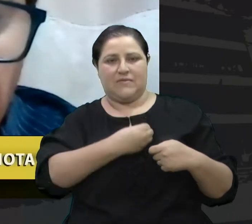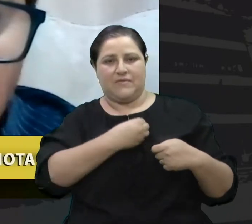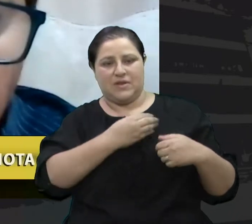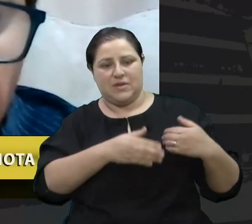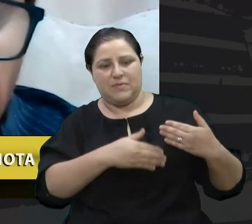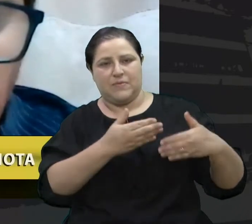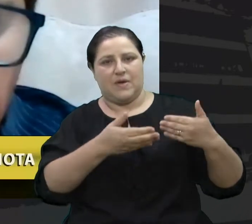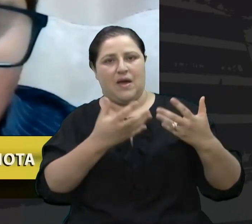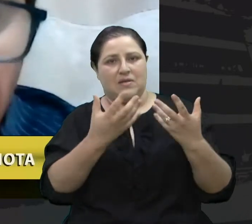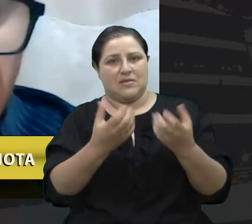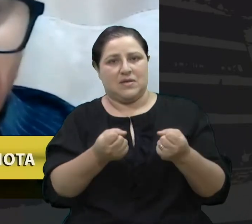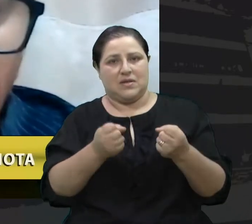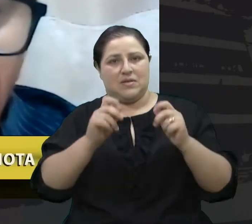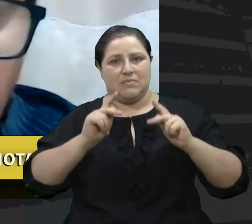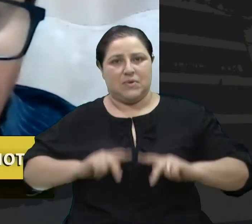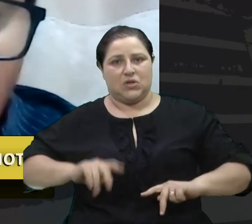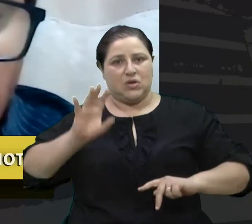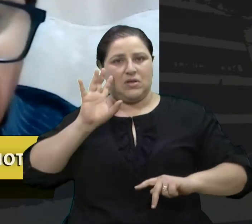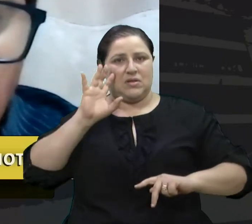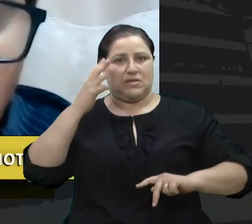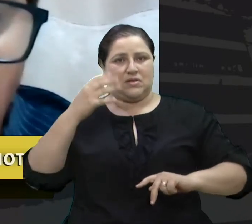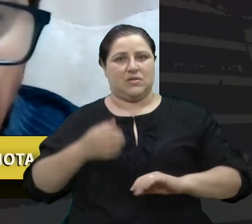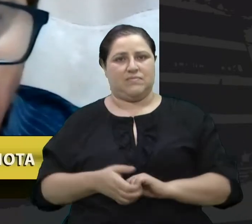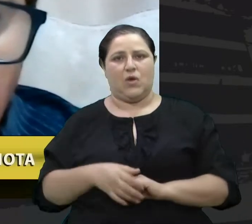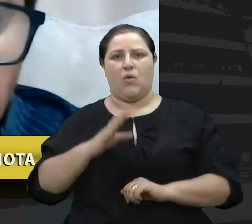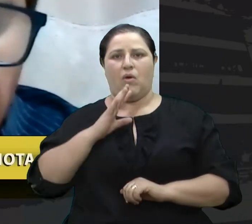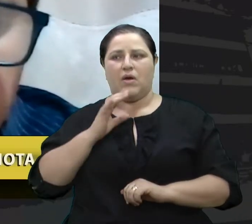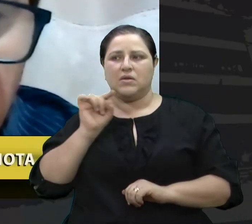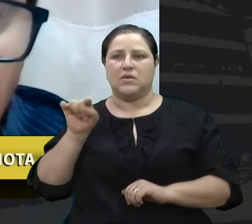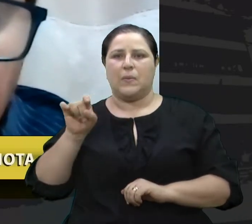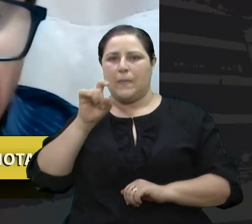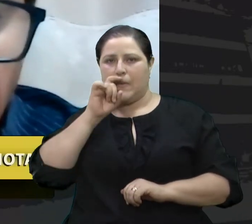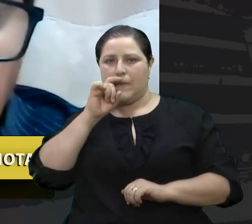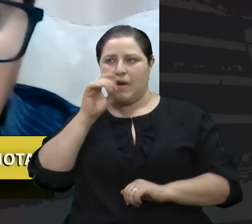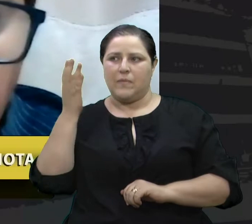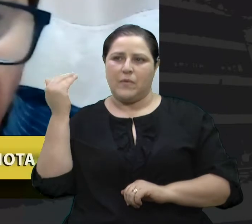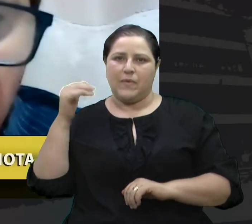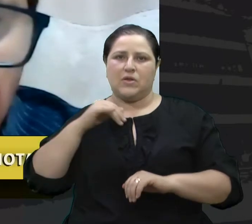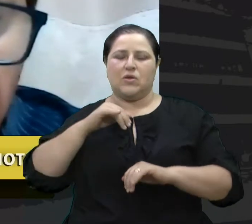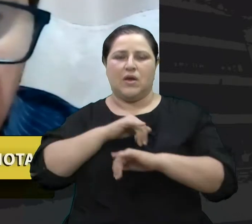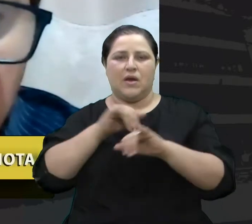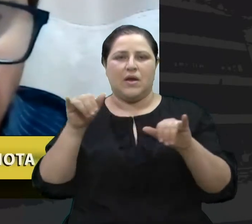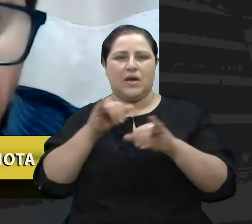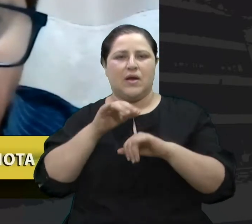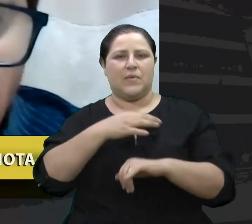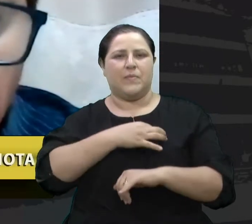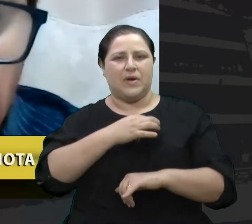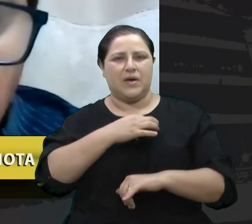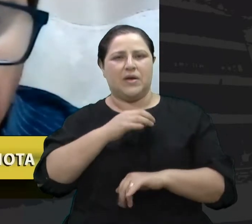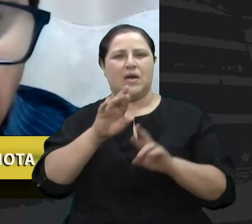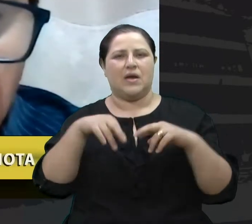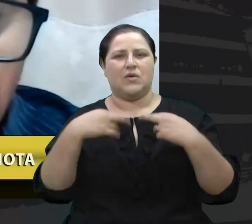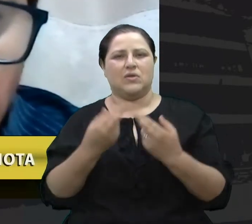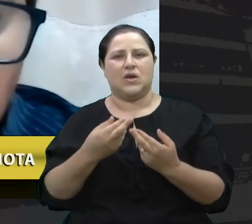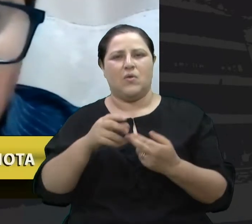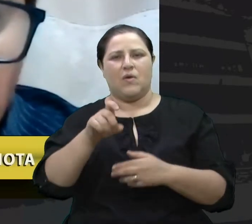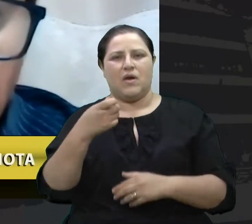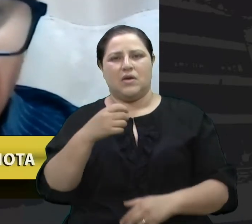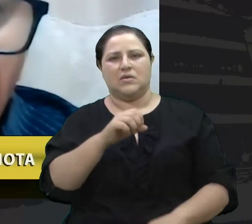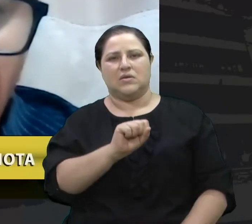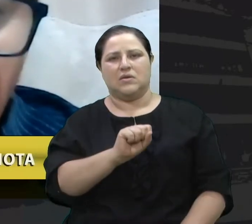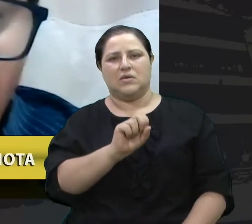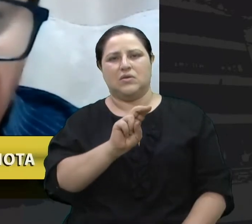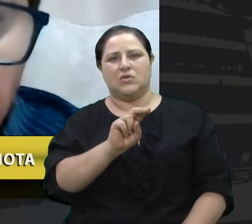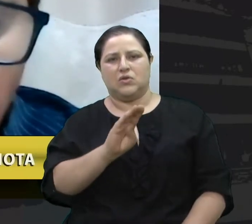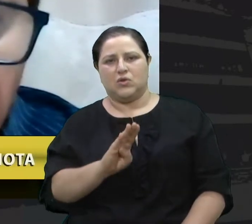as decisões das pessoas. Eu conheci teu pai durante a campanha, na reunião dos ex-prefeitos, onde a gente jantou junto,